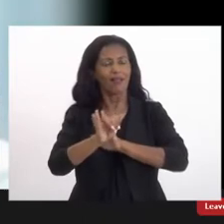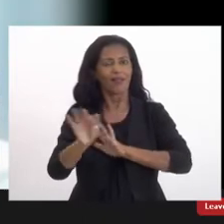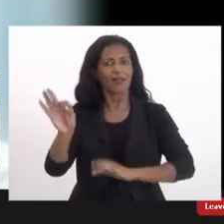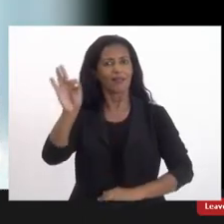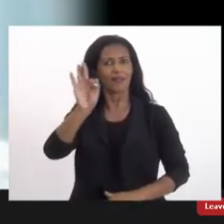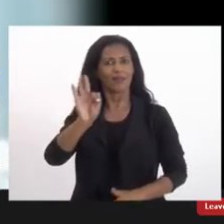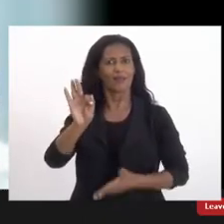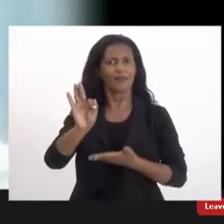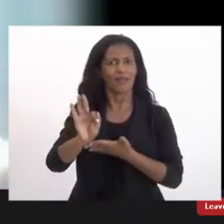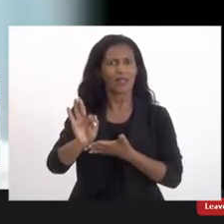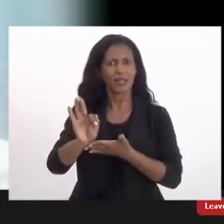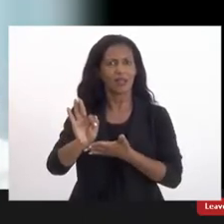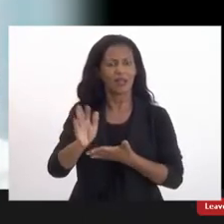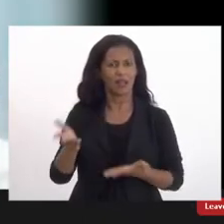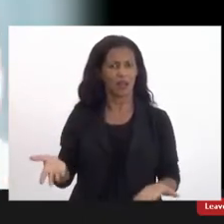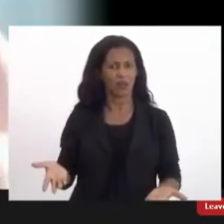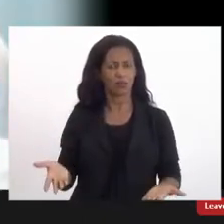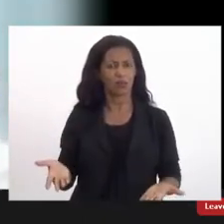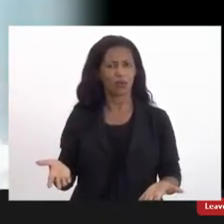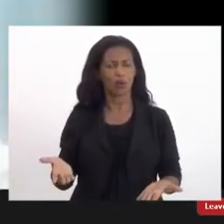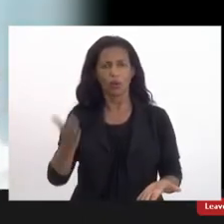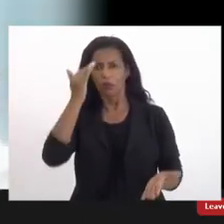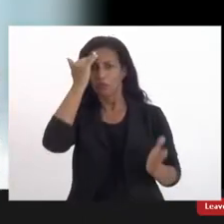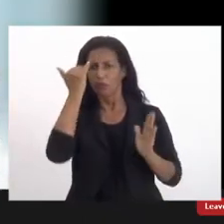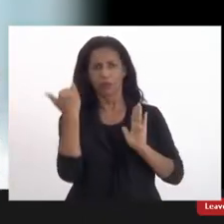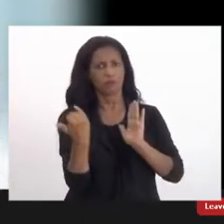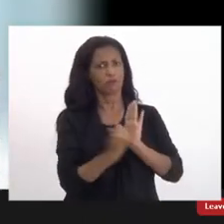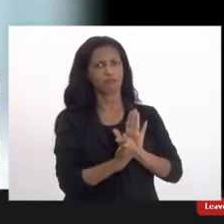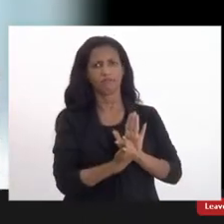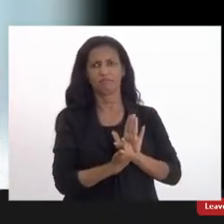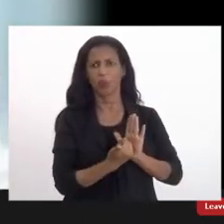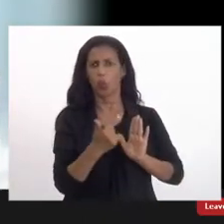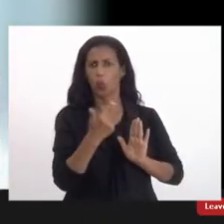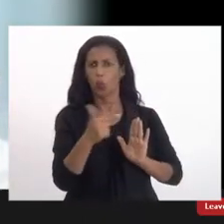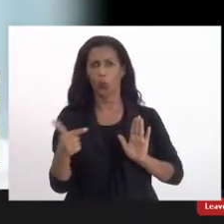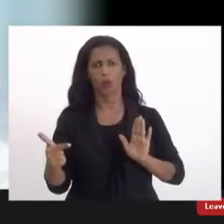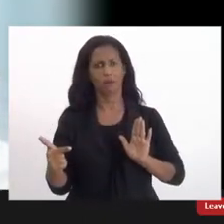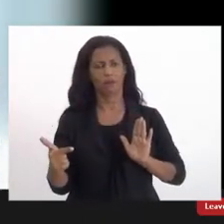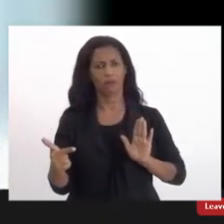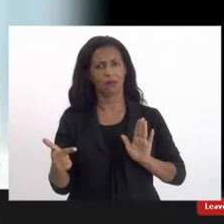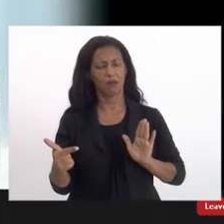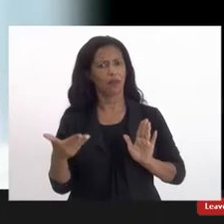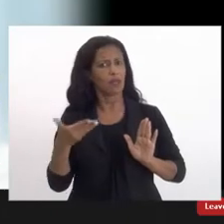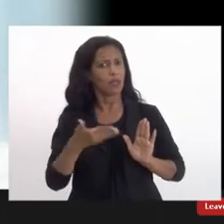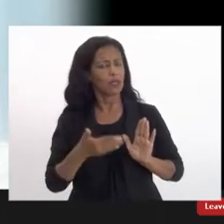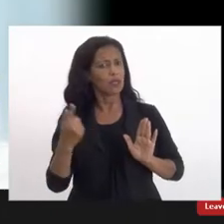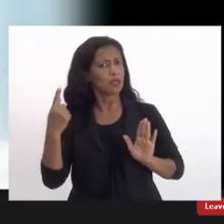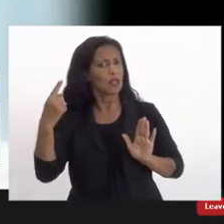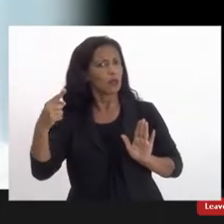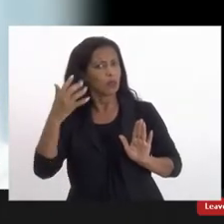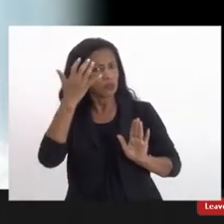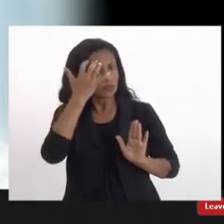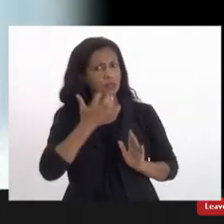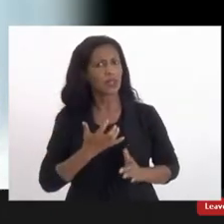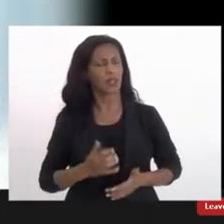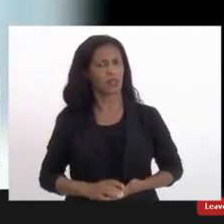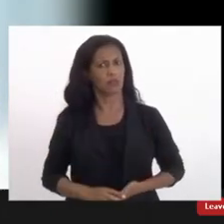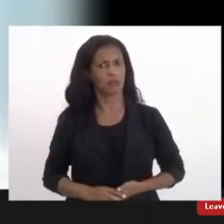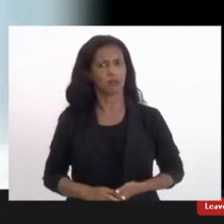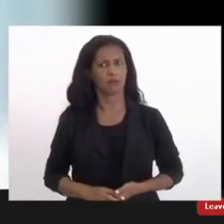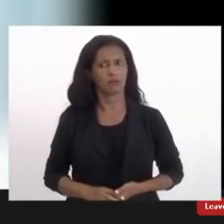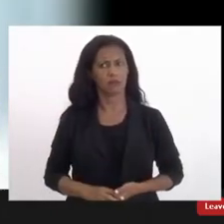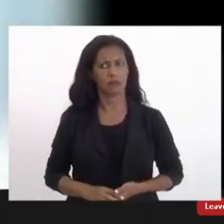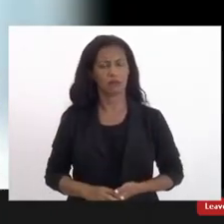nós temos leis federais que não estão sendo cumpridas isso é um outro ponto muito sério muito